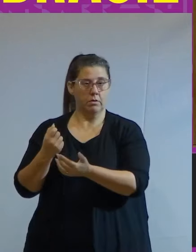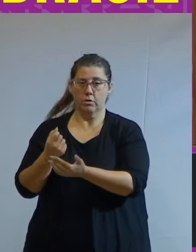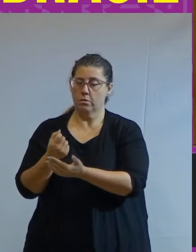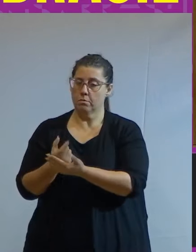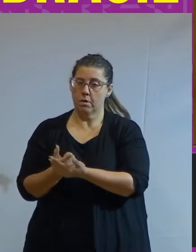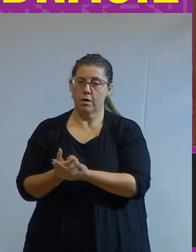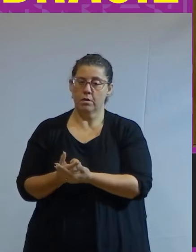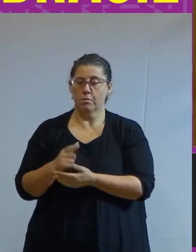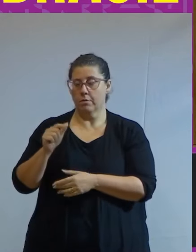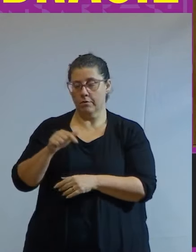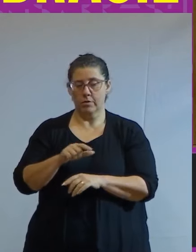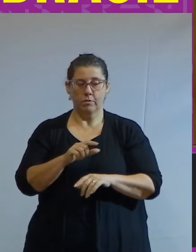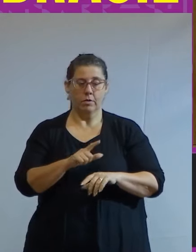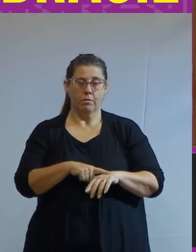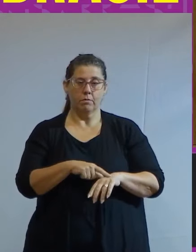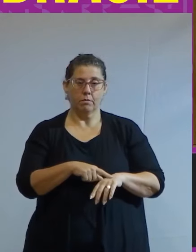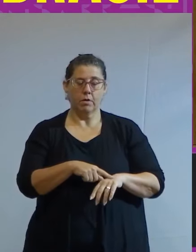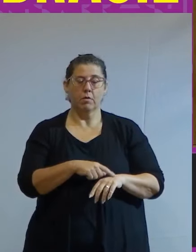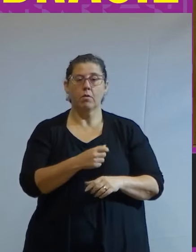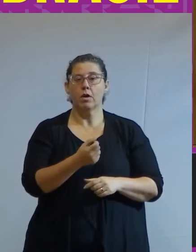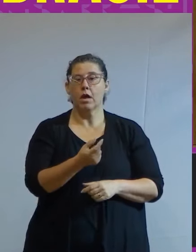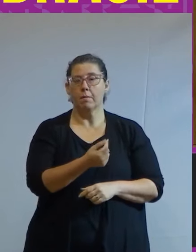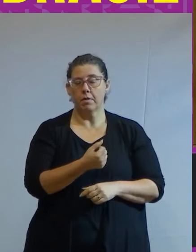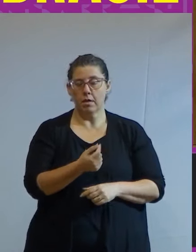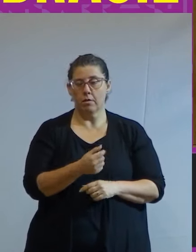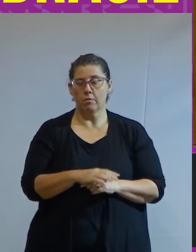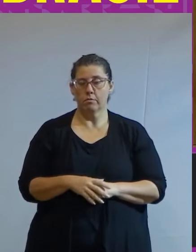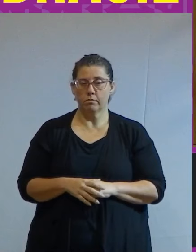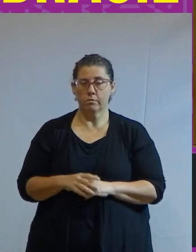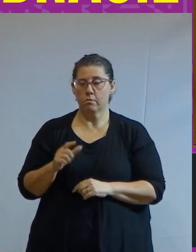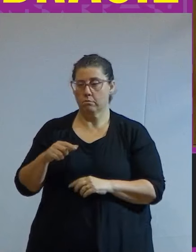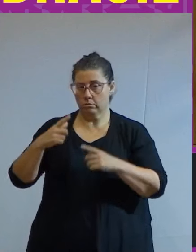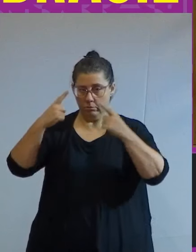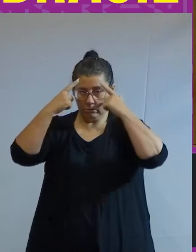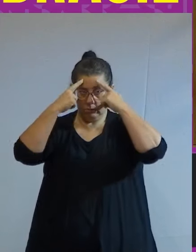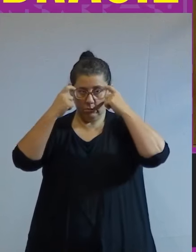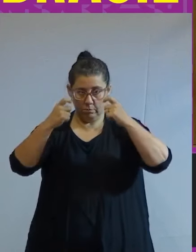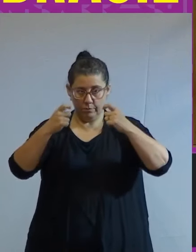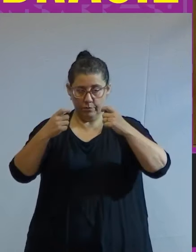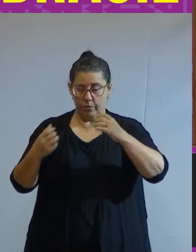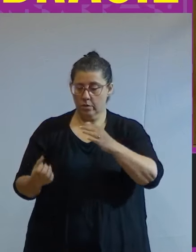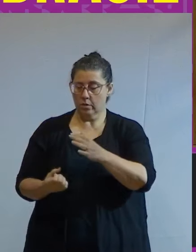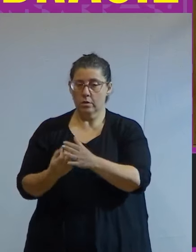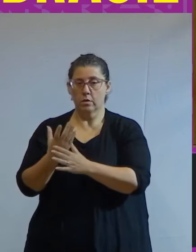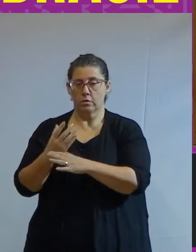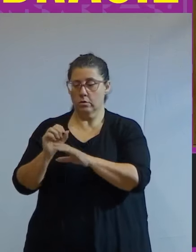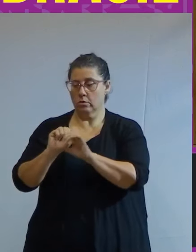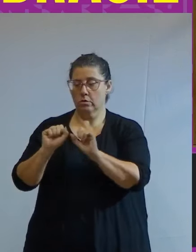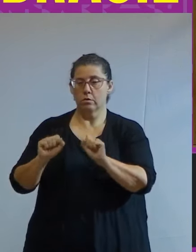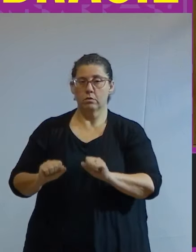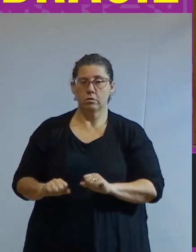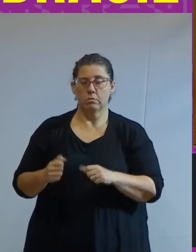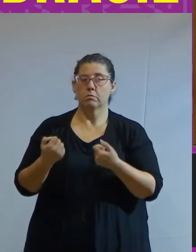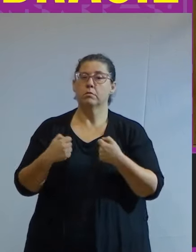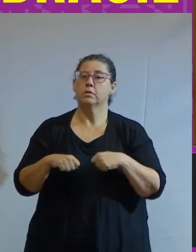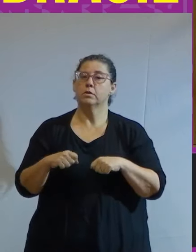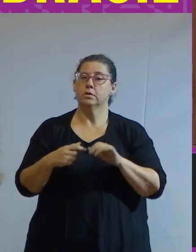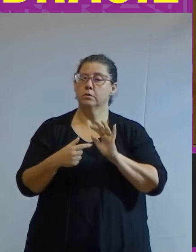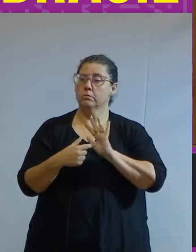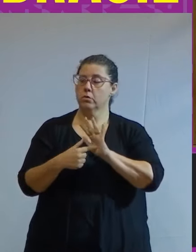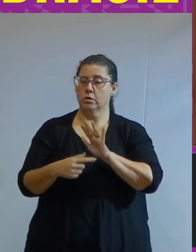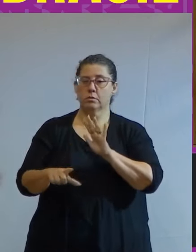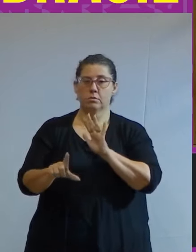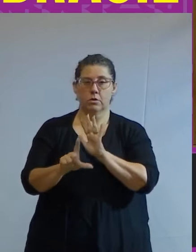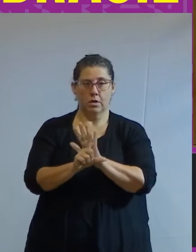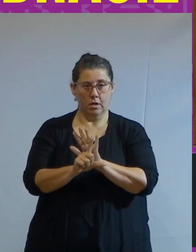produzida pelo capital segundo Fausto essa violência fundadora do sistema precisa ser posta como